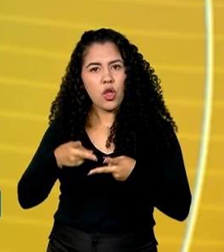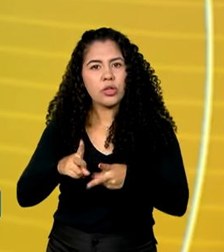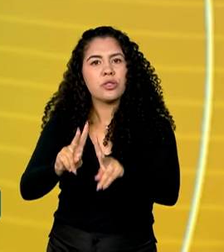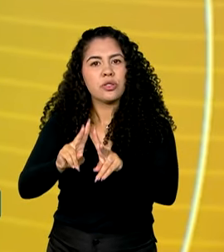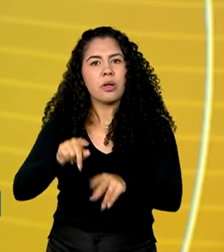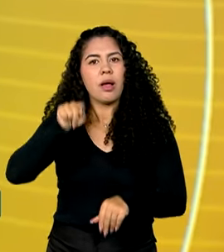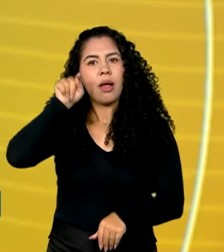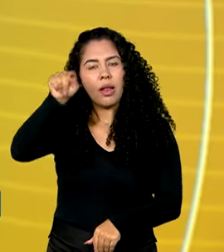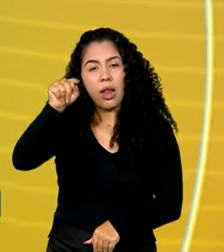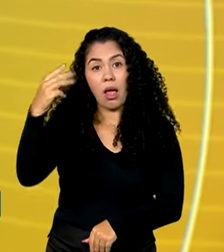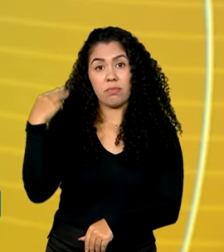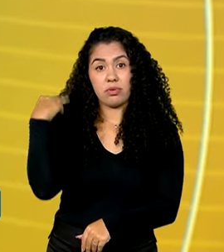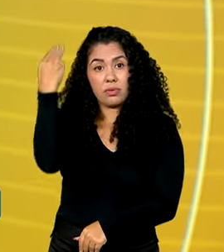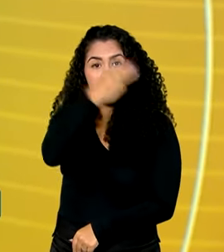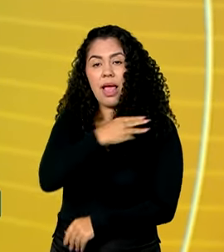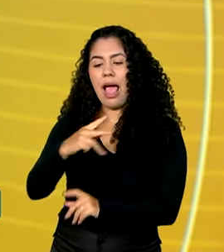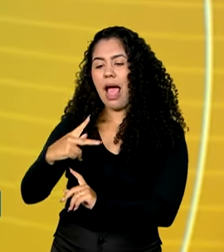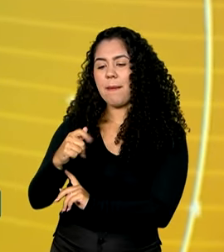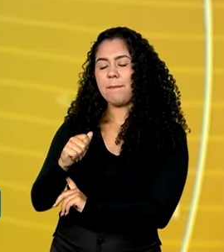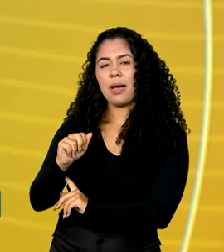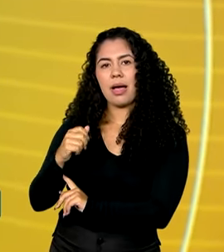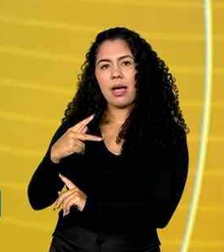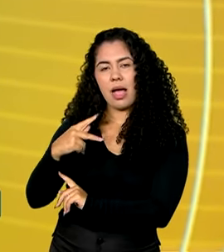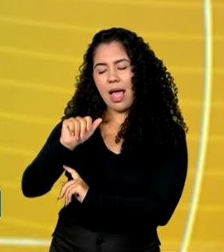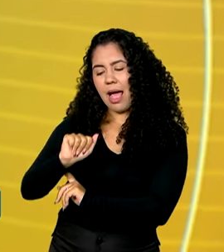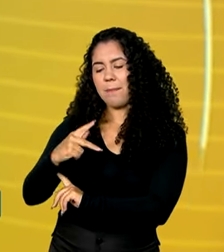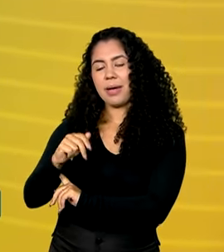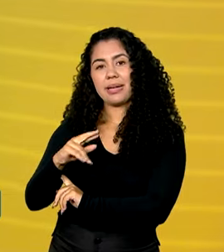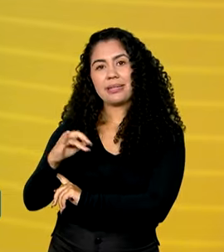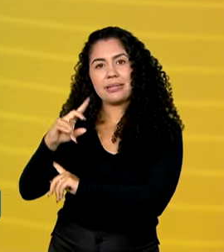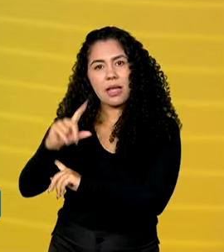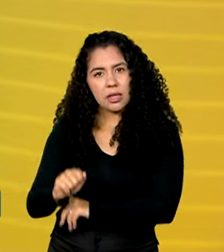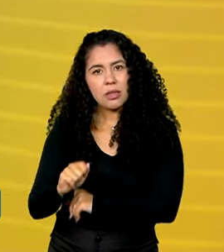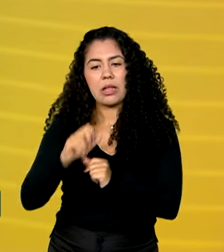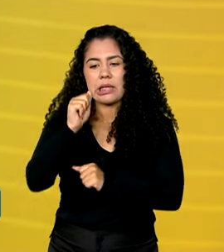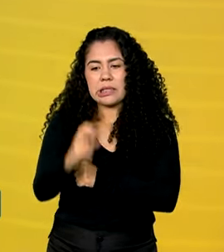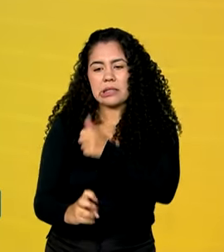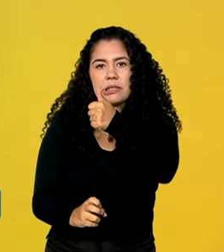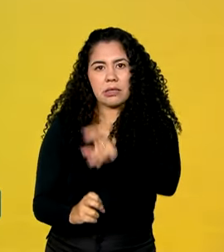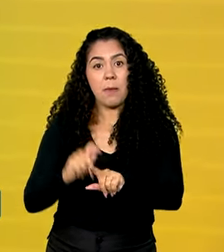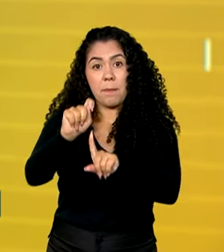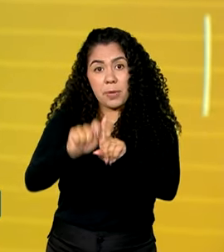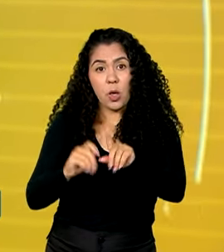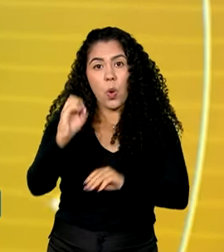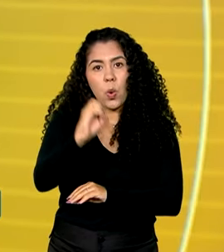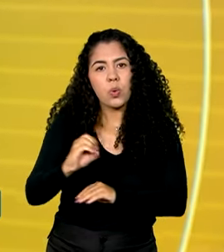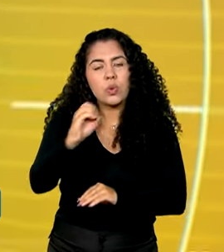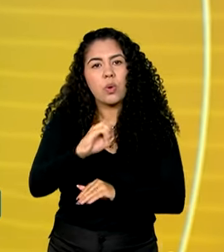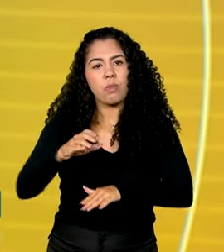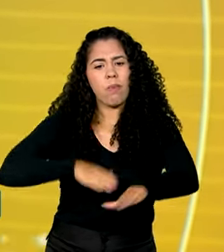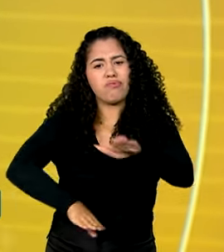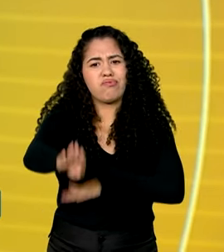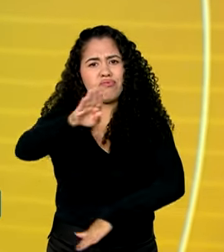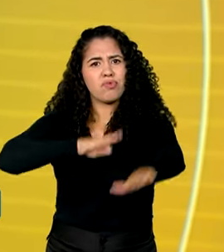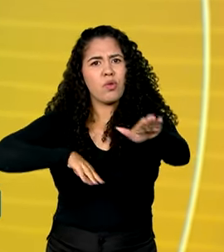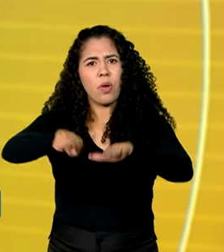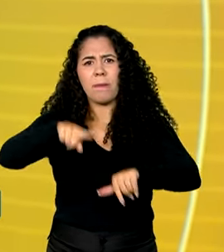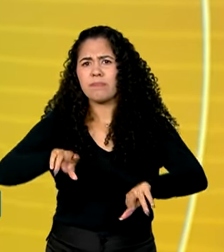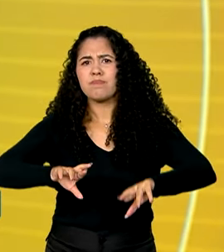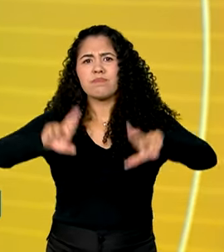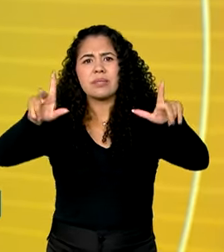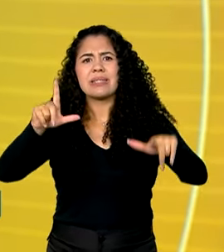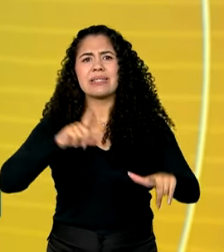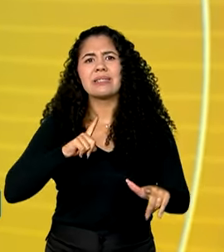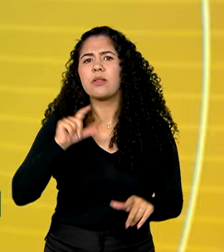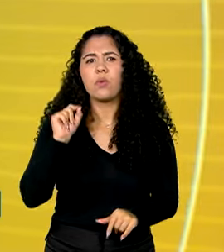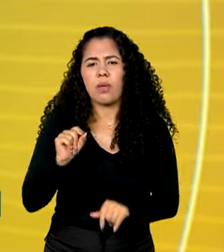de Aparecida. Todos os anos, na primeira quinzena de outubro, o trânsito na rodovia Presidente Dutra fica diferente. São milhares de